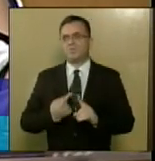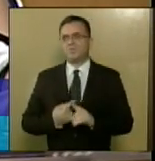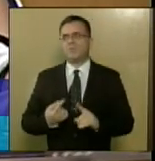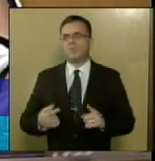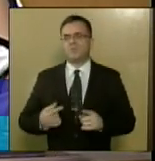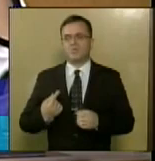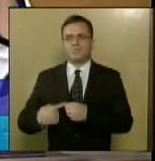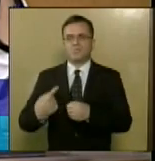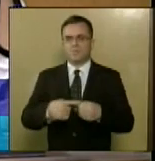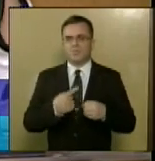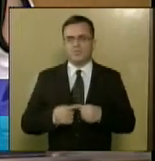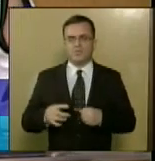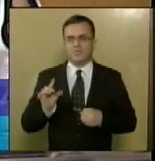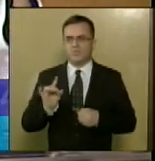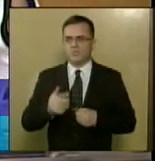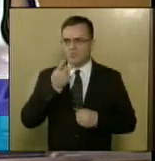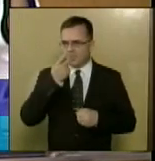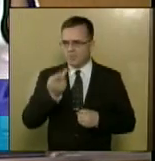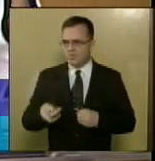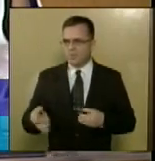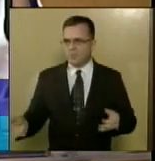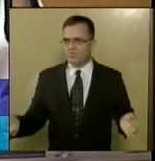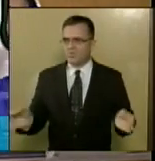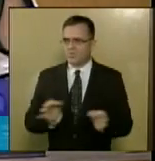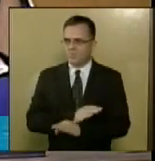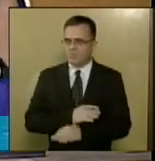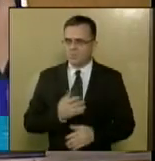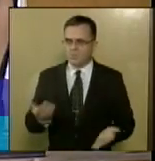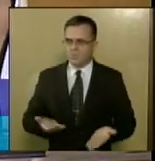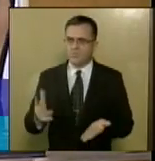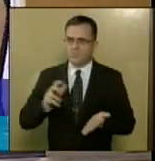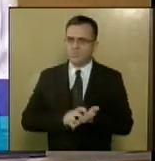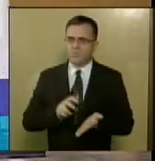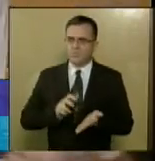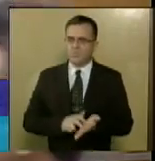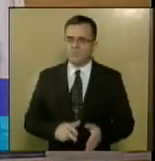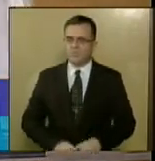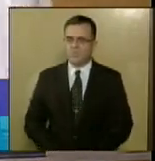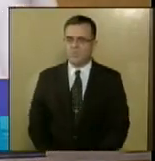municípios do nosso Estado. Eram essas nossas solicitações na manhã de hoje, senhor presidente.